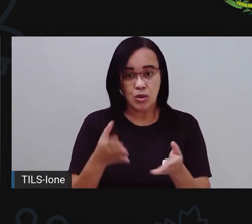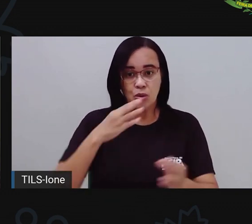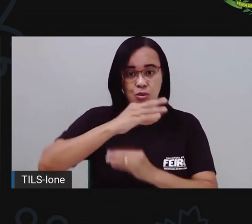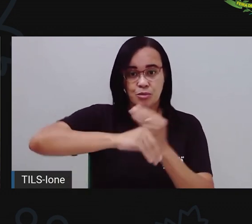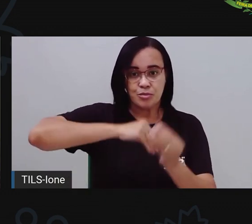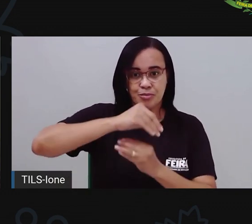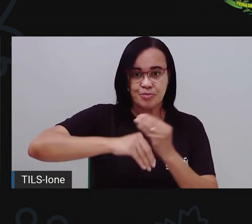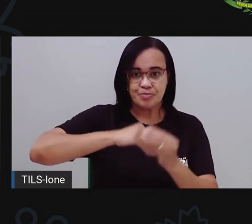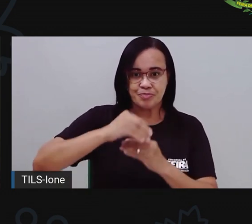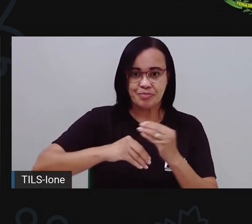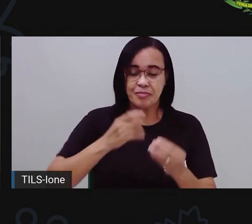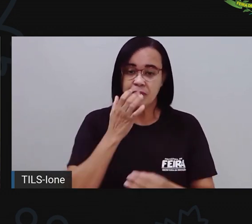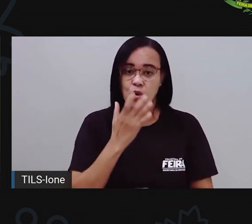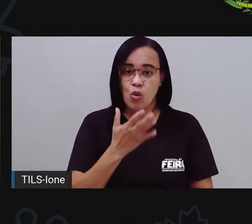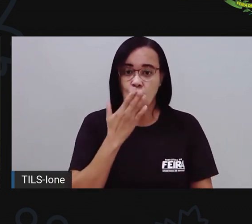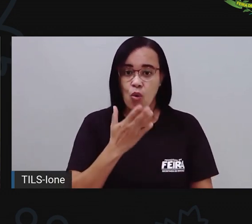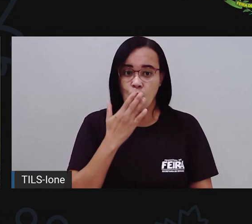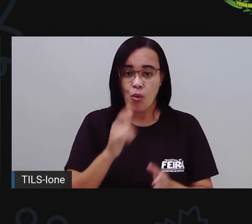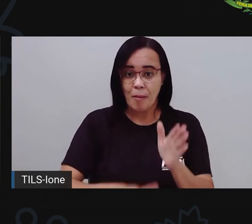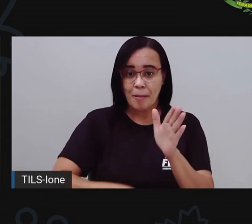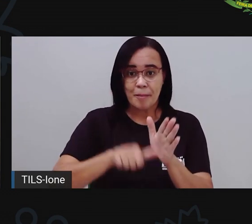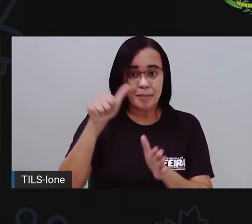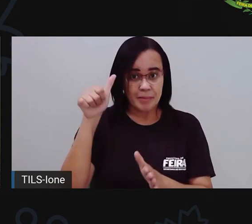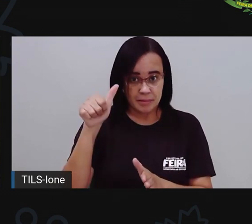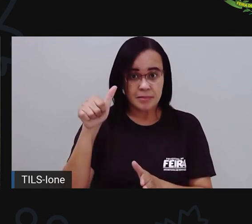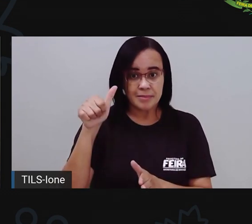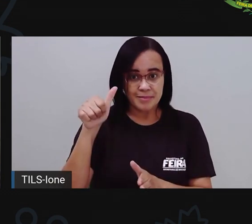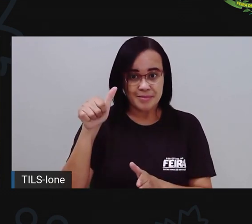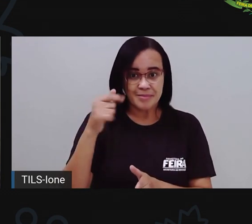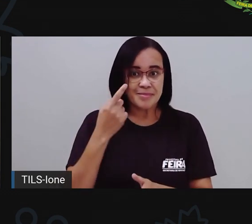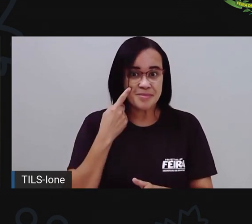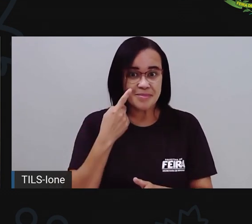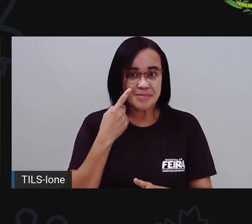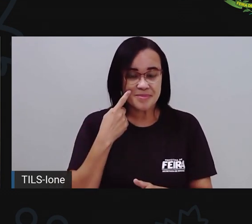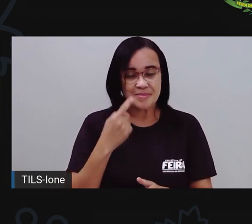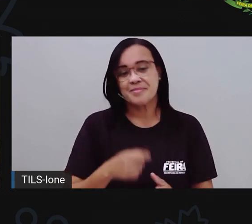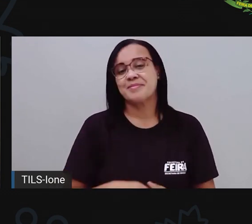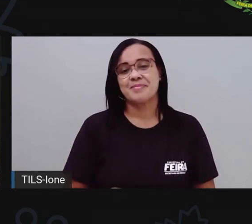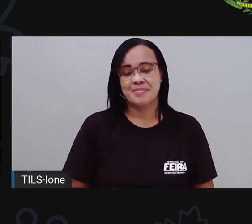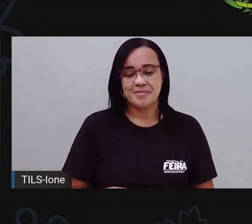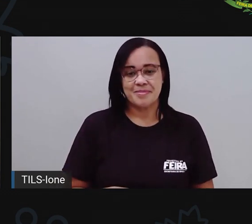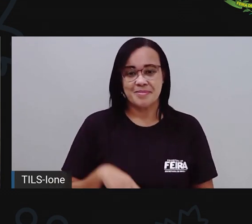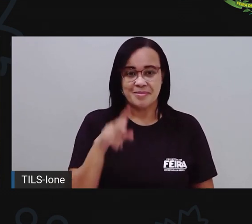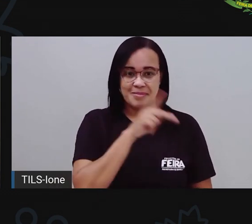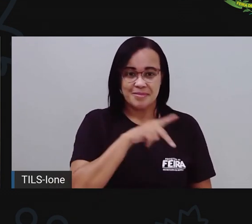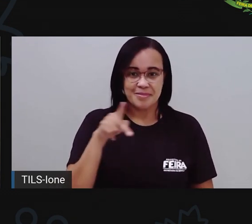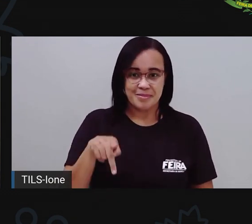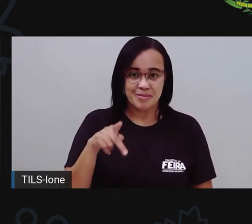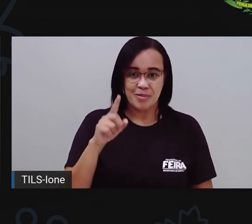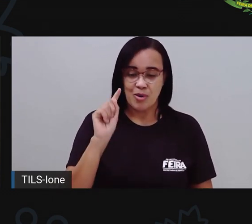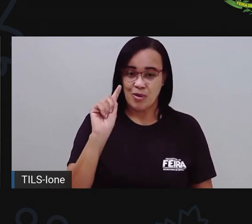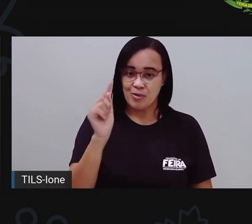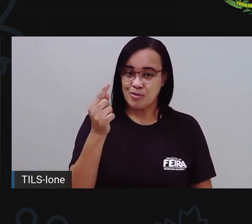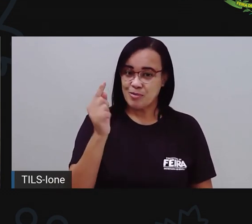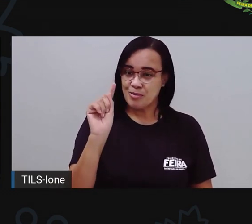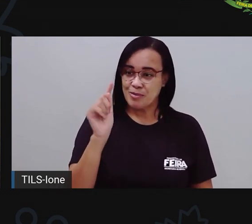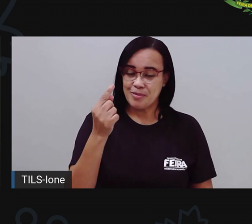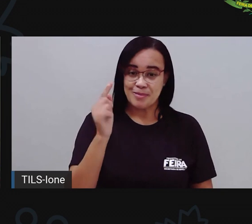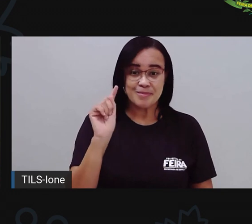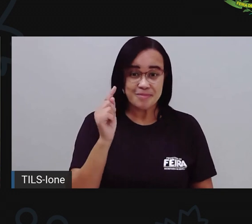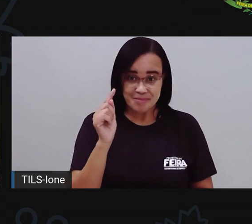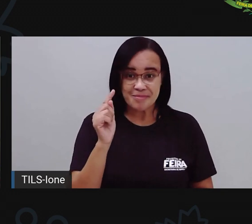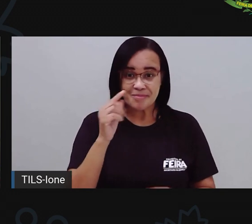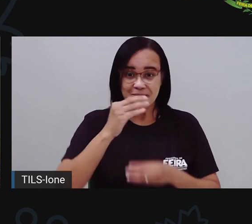primárias. Para a gente ver quais são as coisas que vão ser formadas, combinado? Então a Pró vai usar, ó, o dedo, assim como vocês.